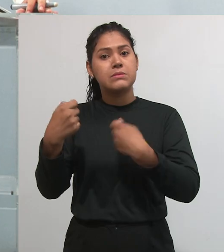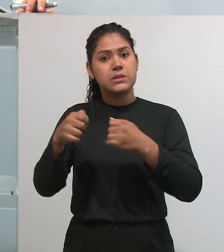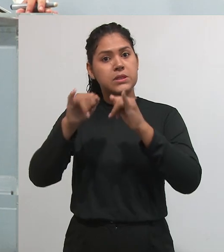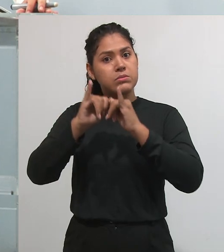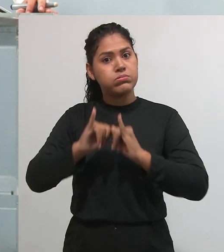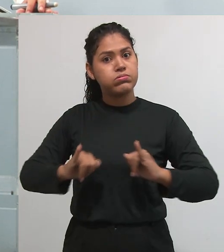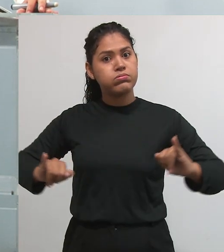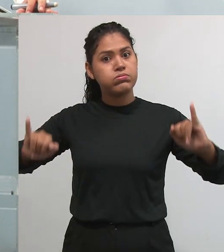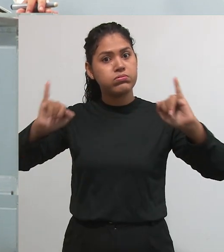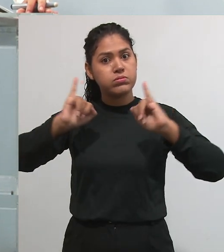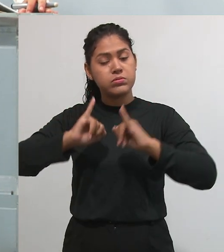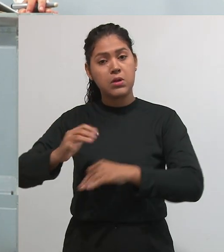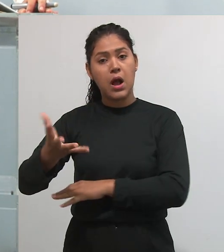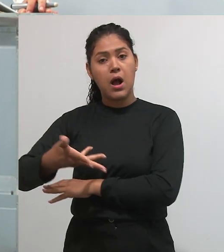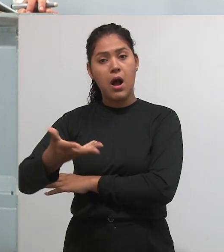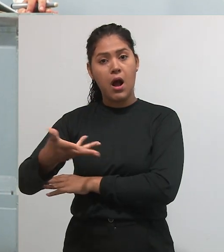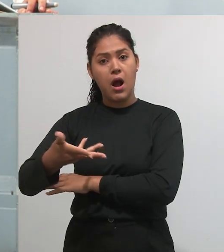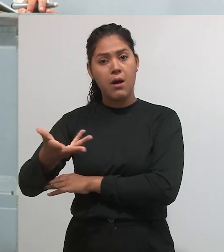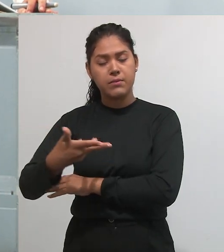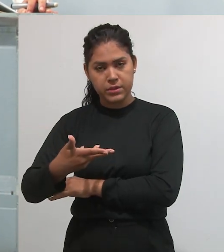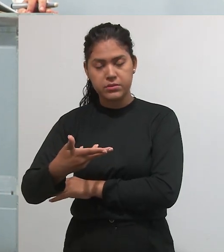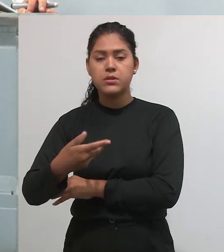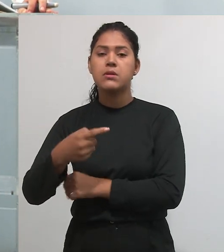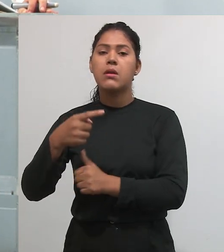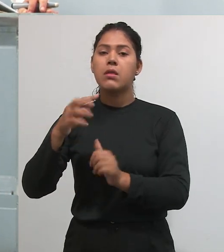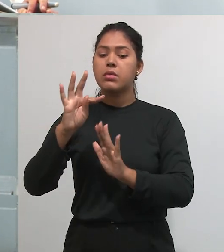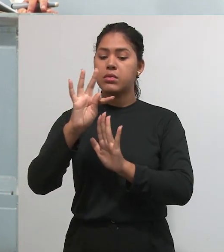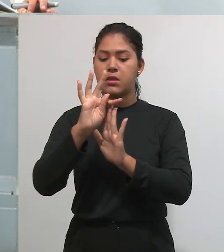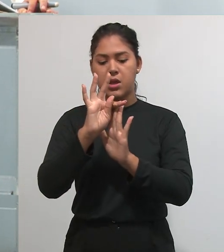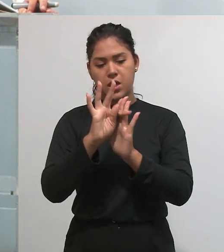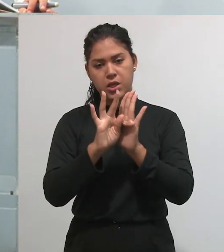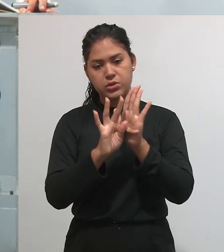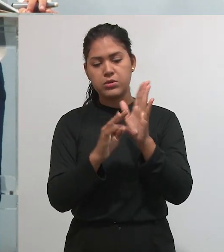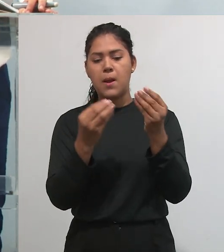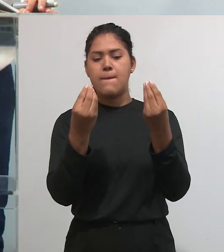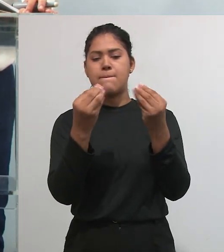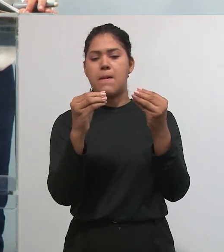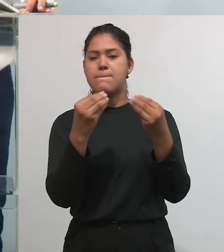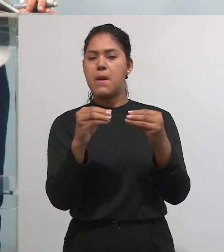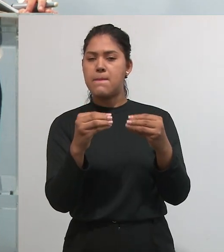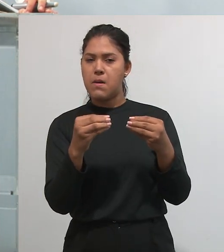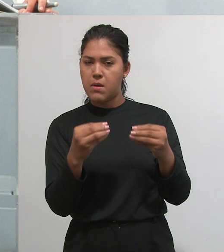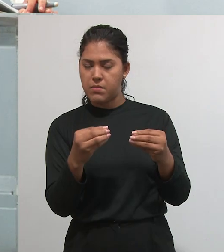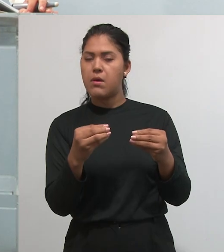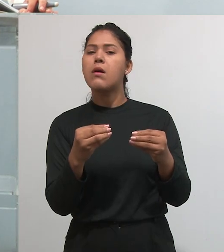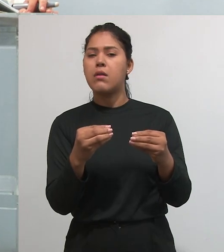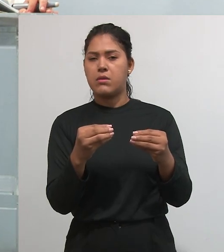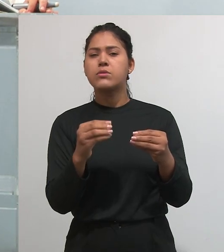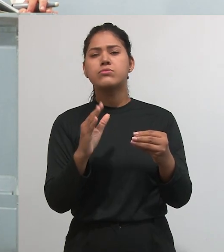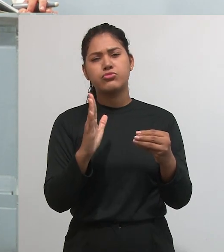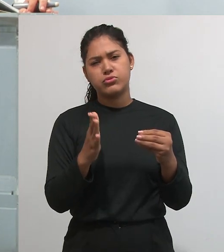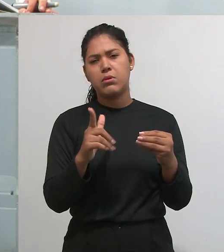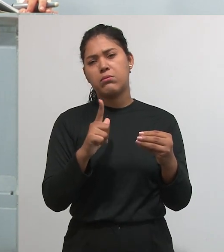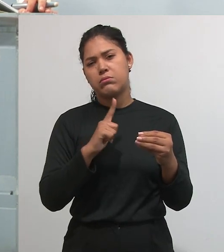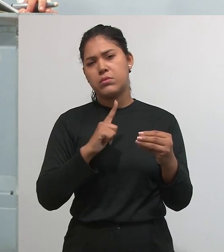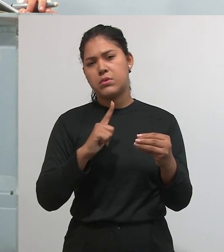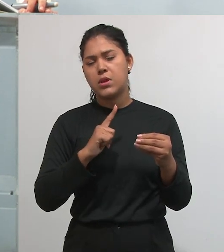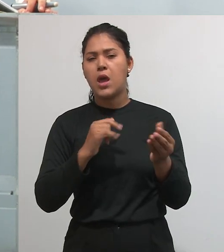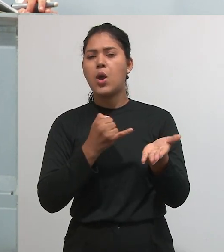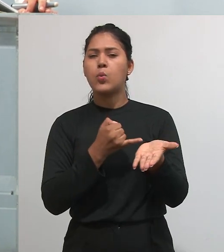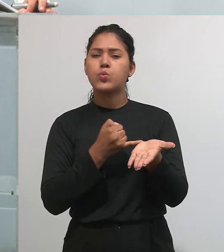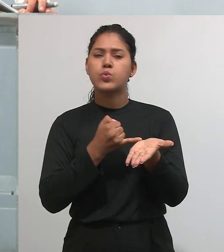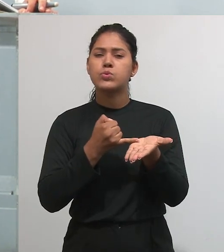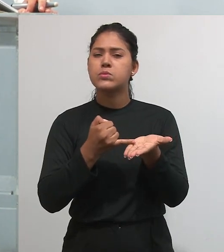divulgar para a comunidade científica, então você monta ele. O artigo científico, ele geralmente tem uma pequena